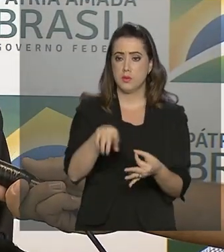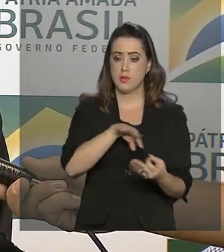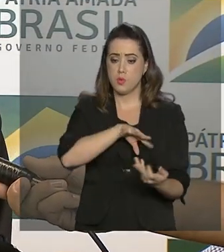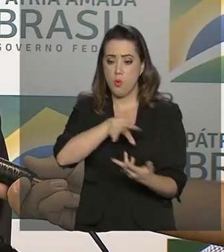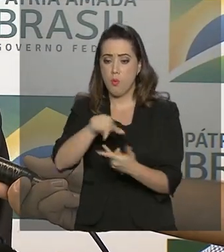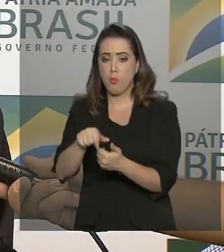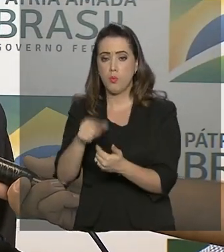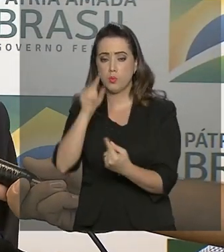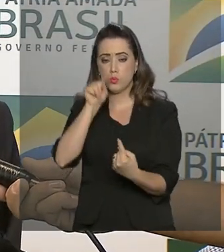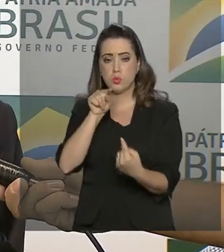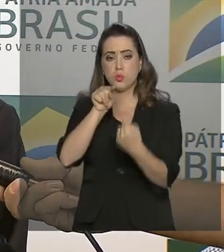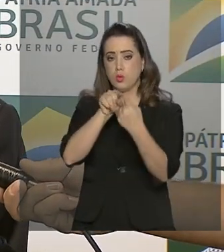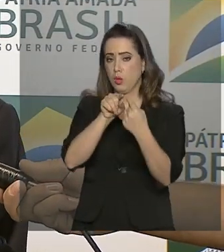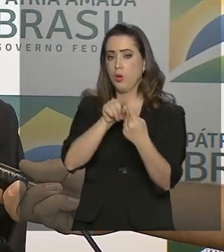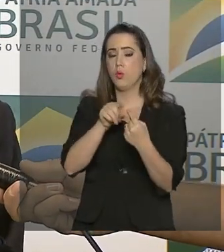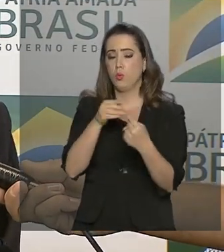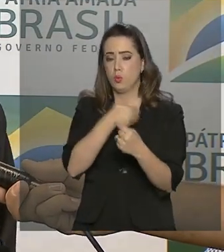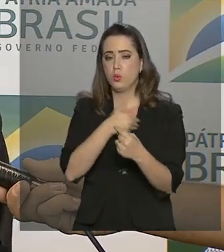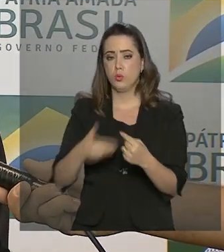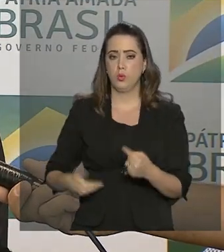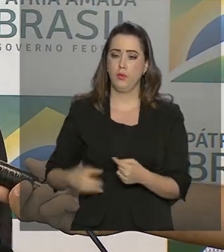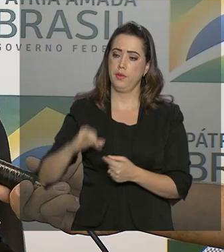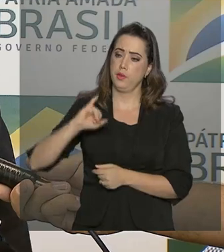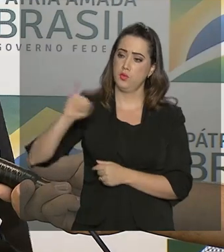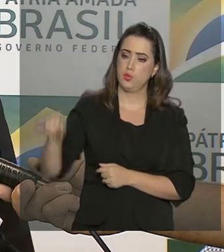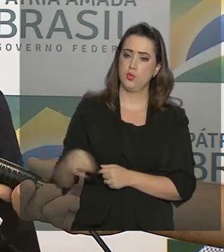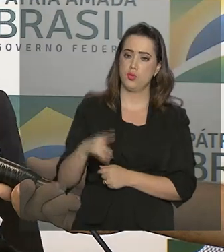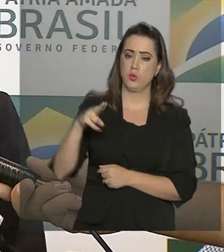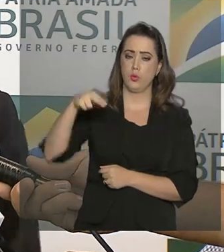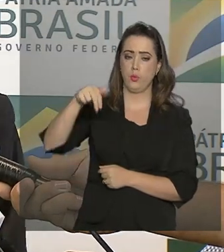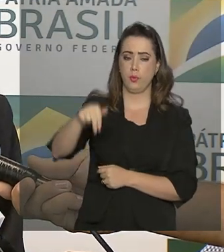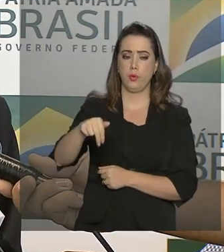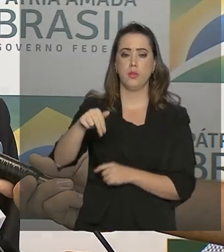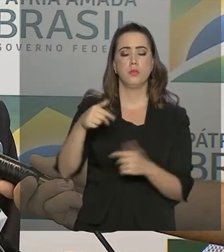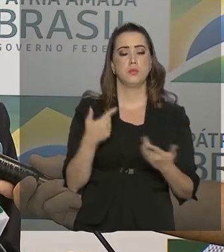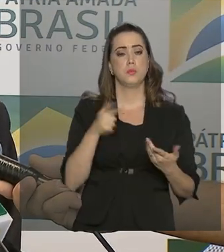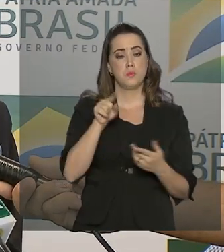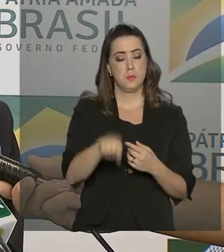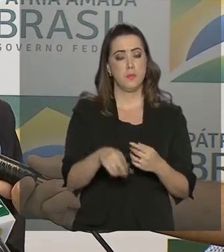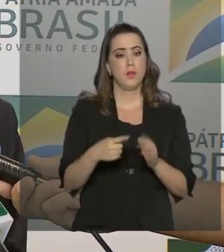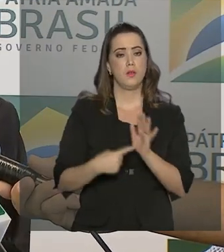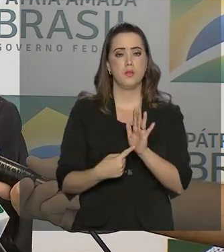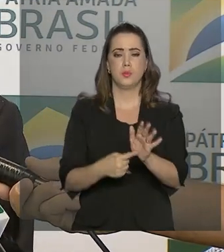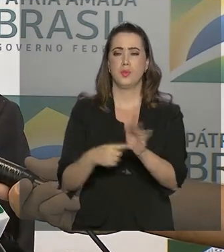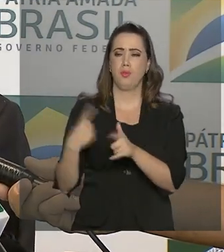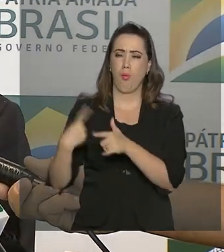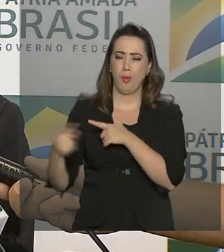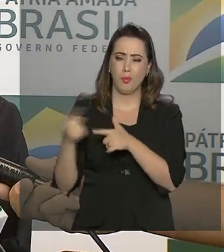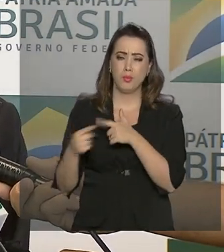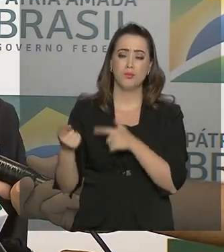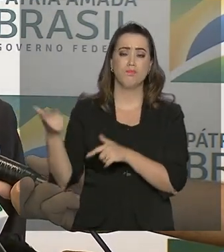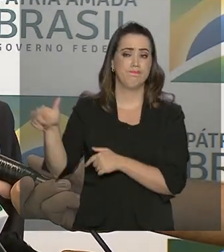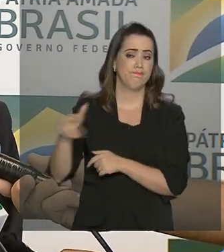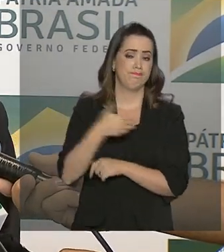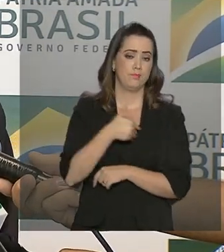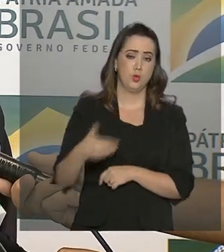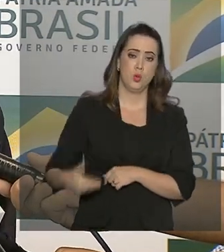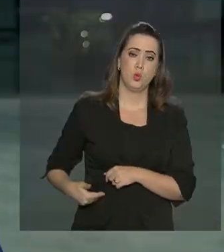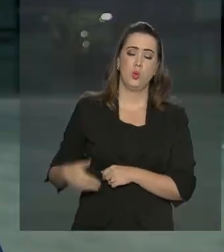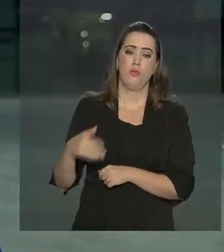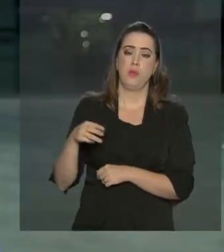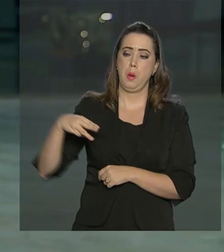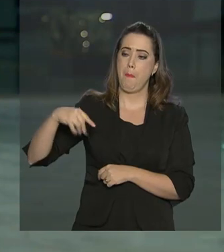do governo interino e mostrar a total ilegitimidade do regime